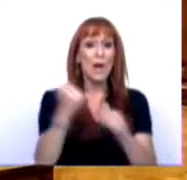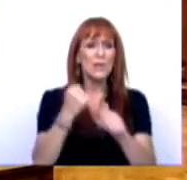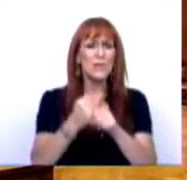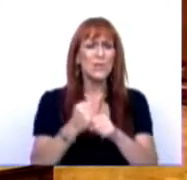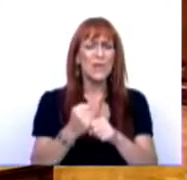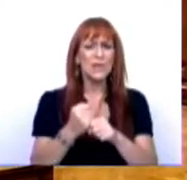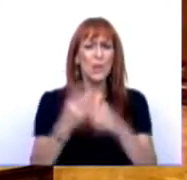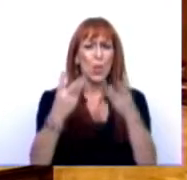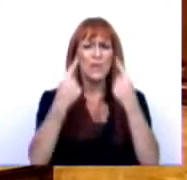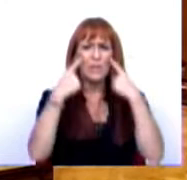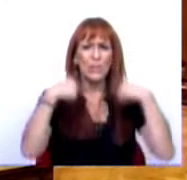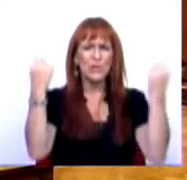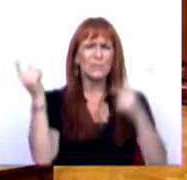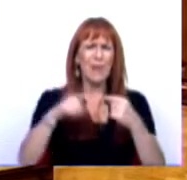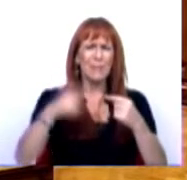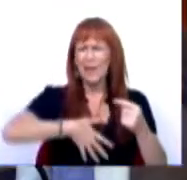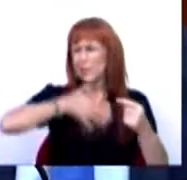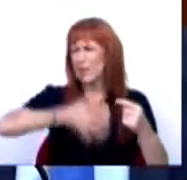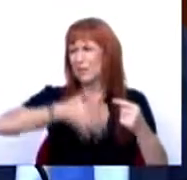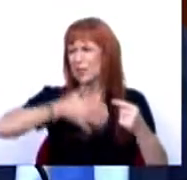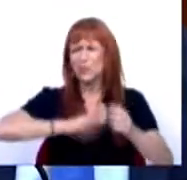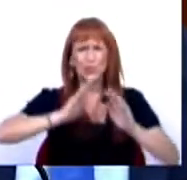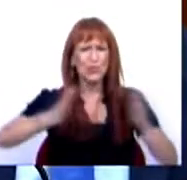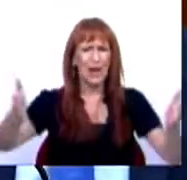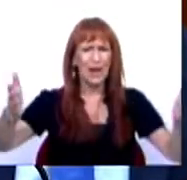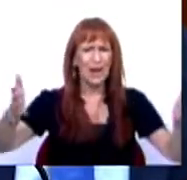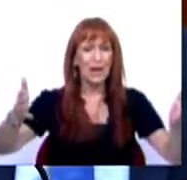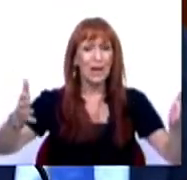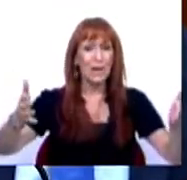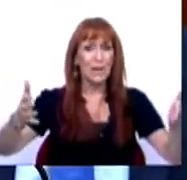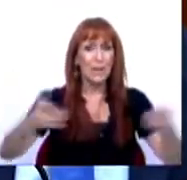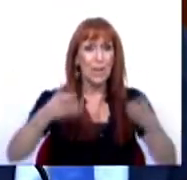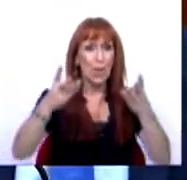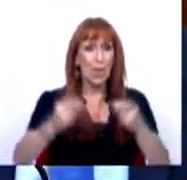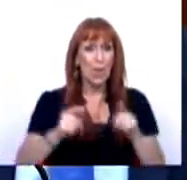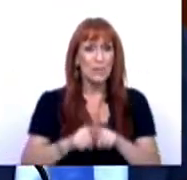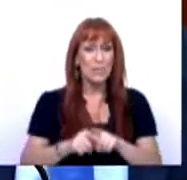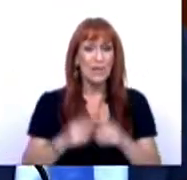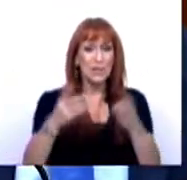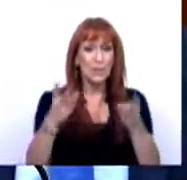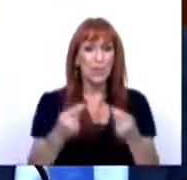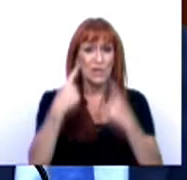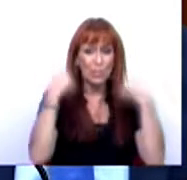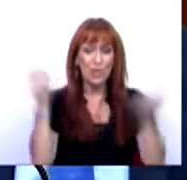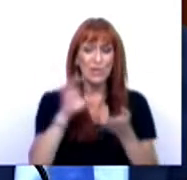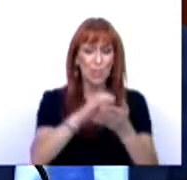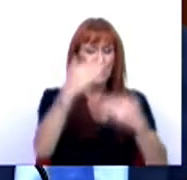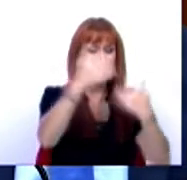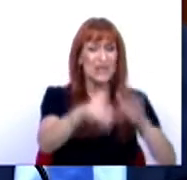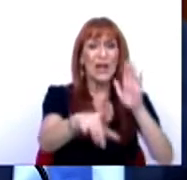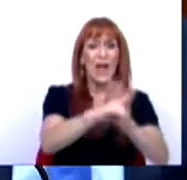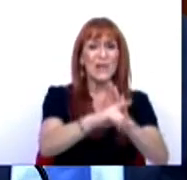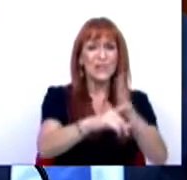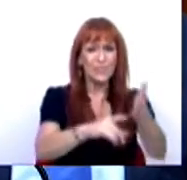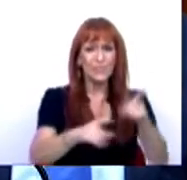pública, Sra. Deputada, já muitas vezes explicámos essas questões. Os orçamentos em quantidade pública são dotações, limites legais.